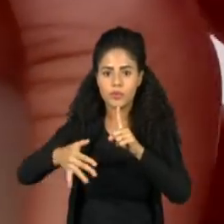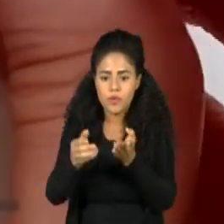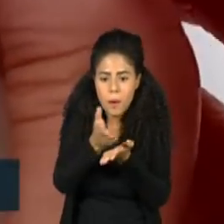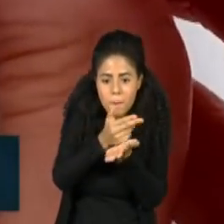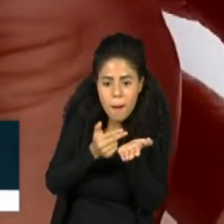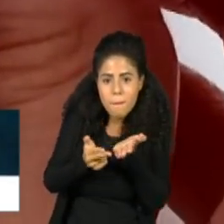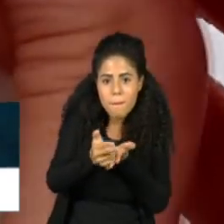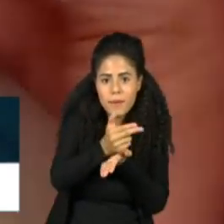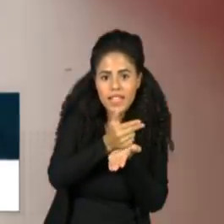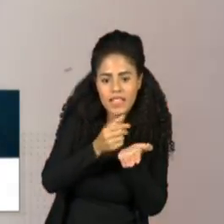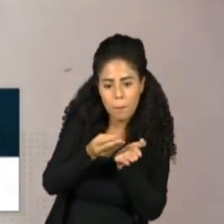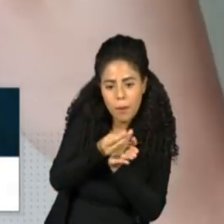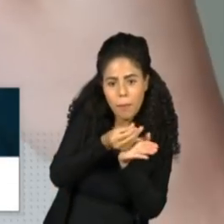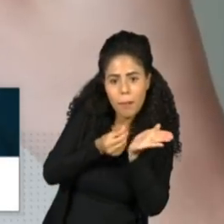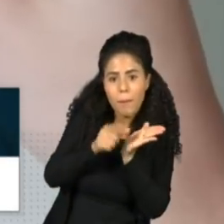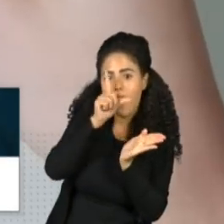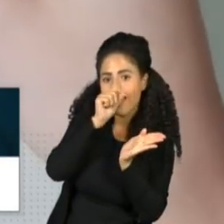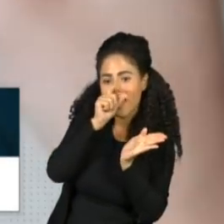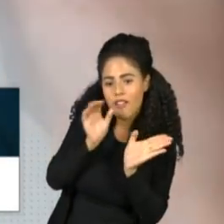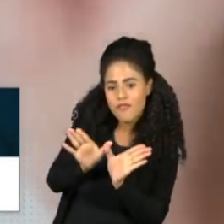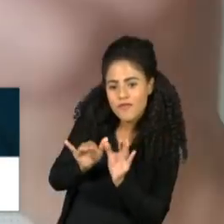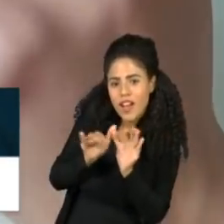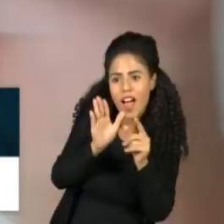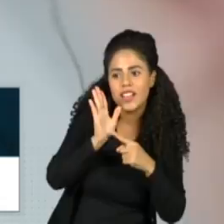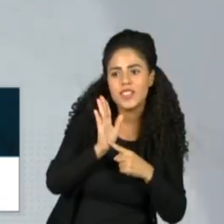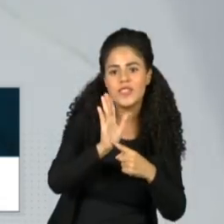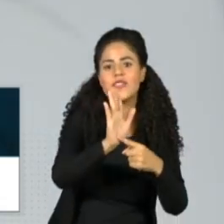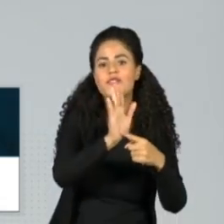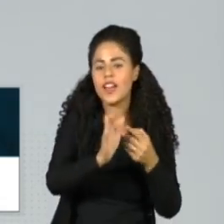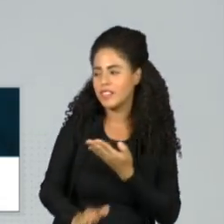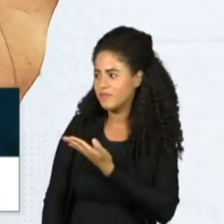bordar aves brasileiras. A gente volta já!